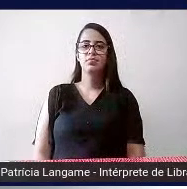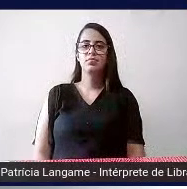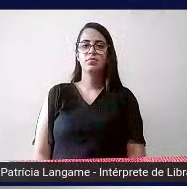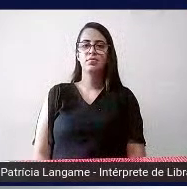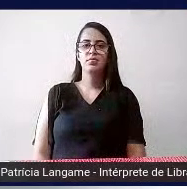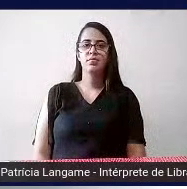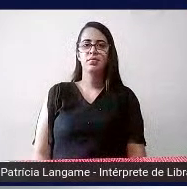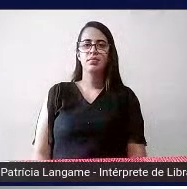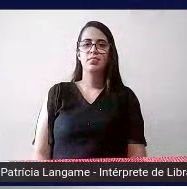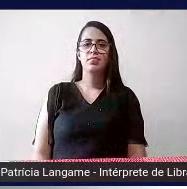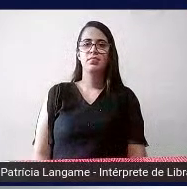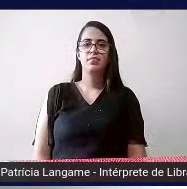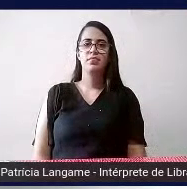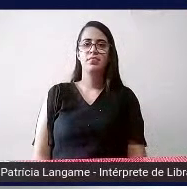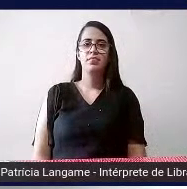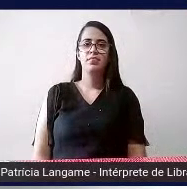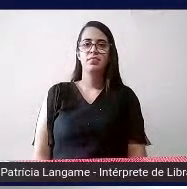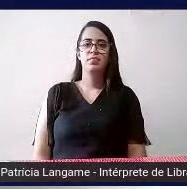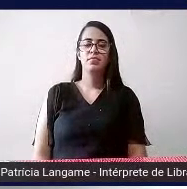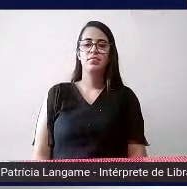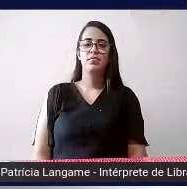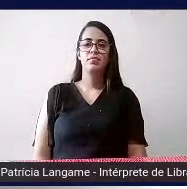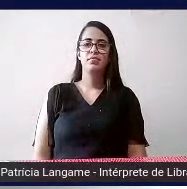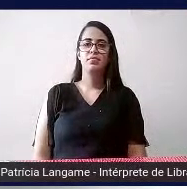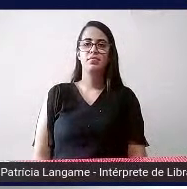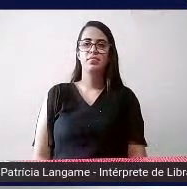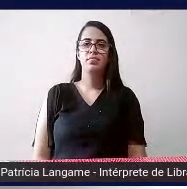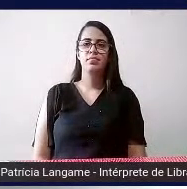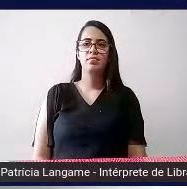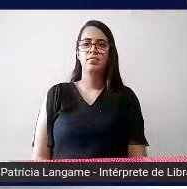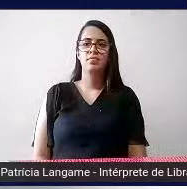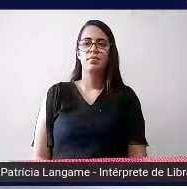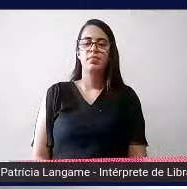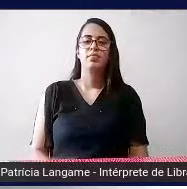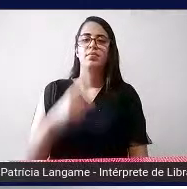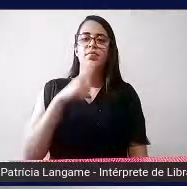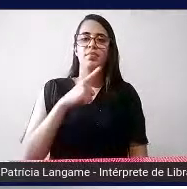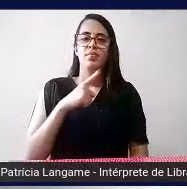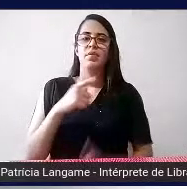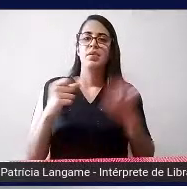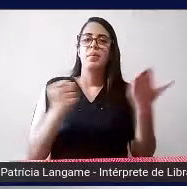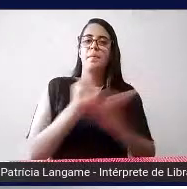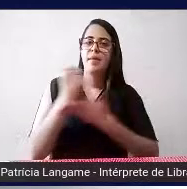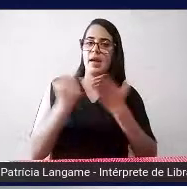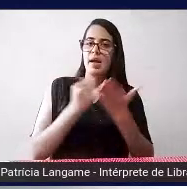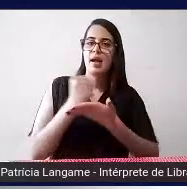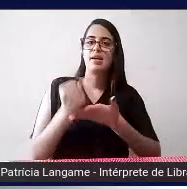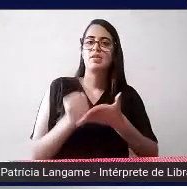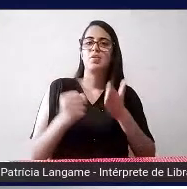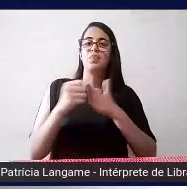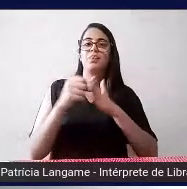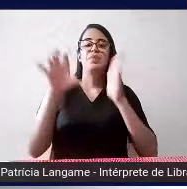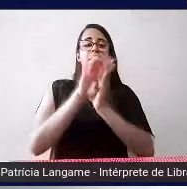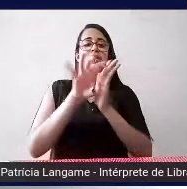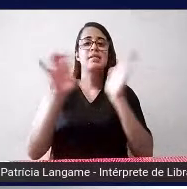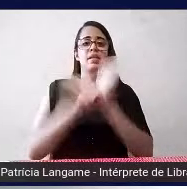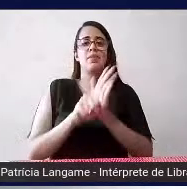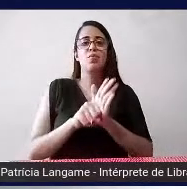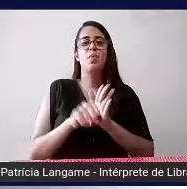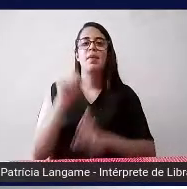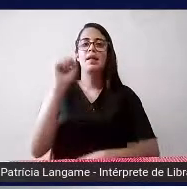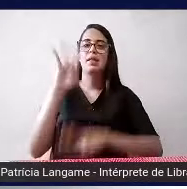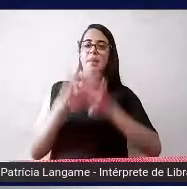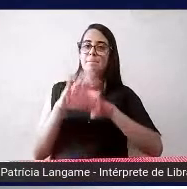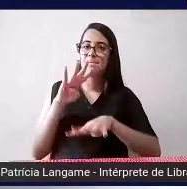bom, e aí tem as operações fundamentais então tem símbolo como eu falei pra toda a matemática e